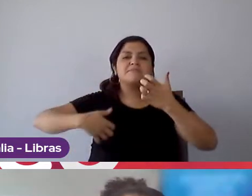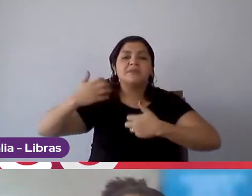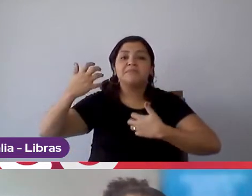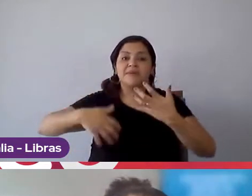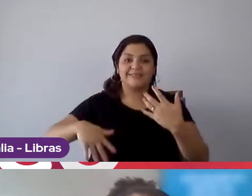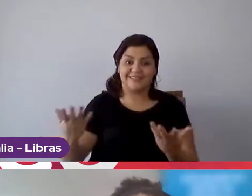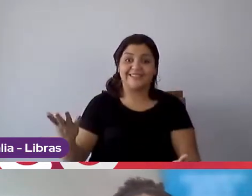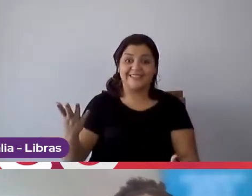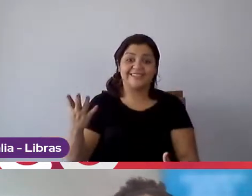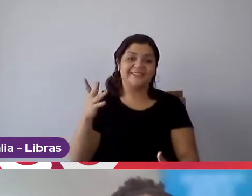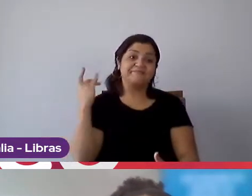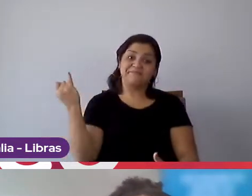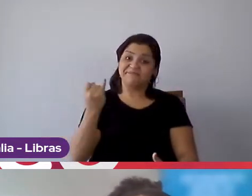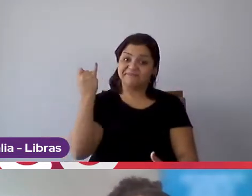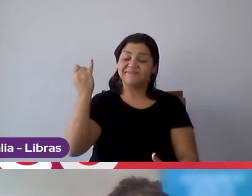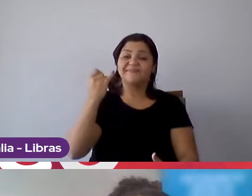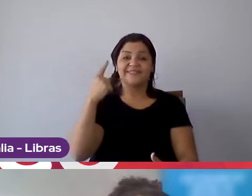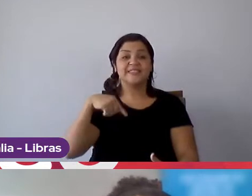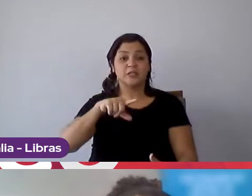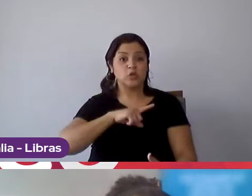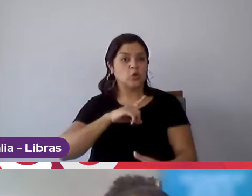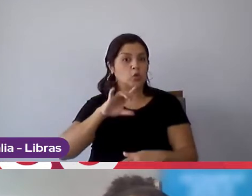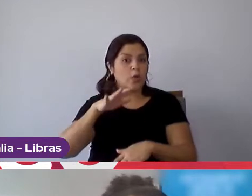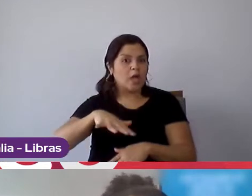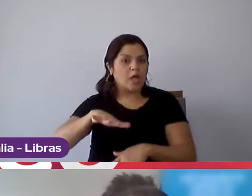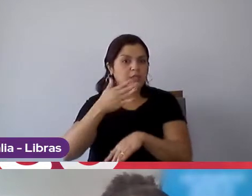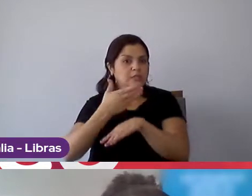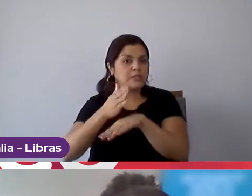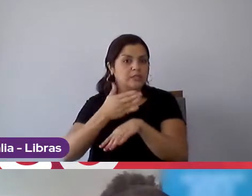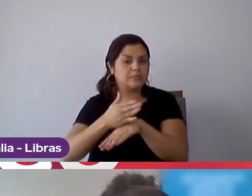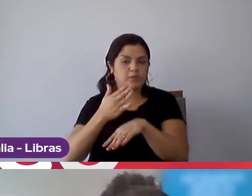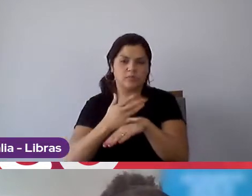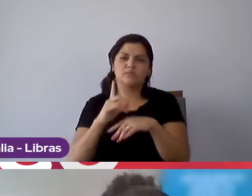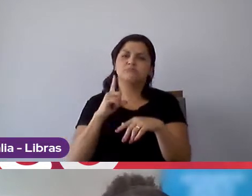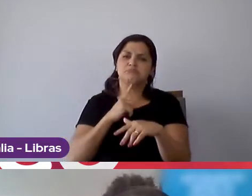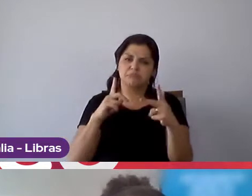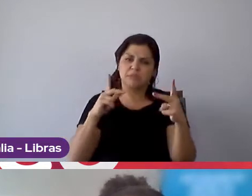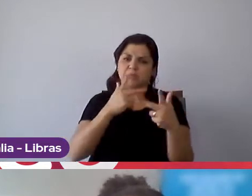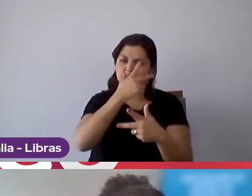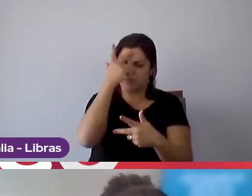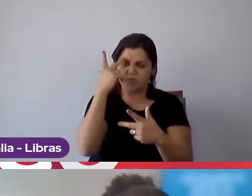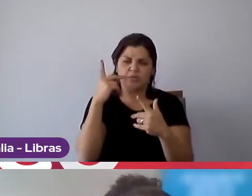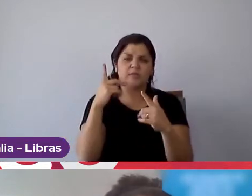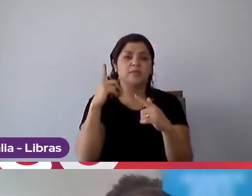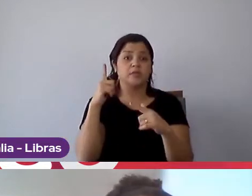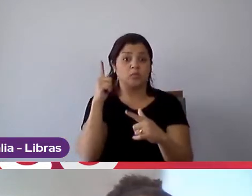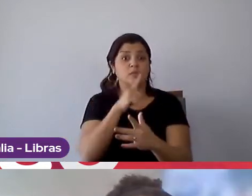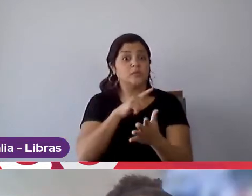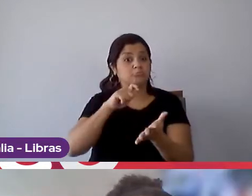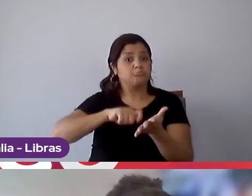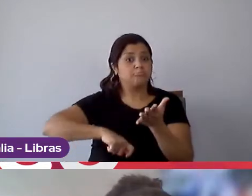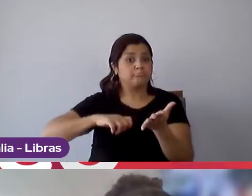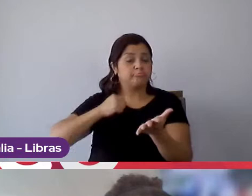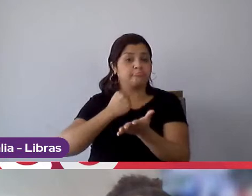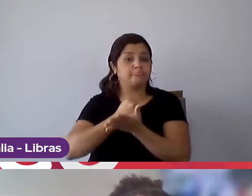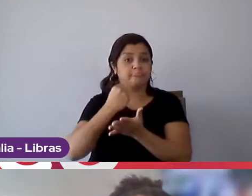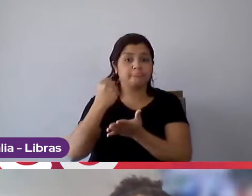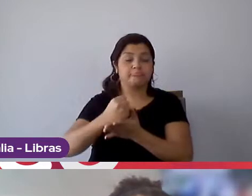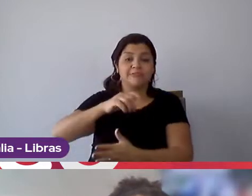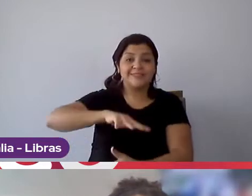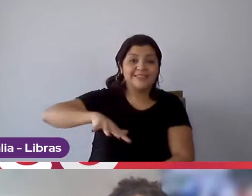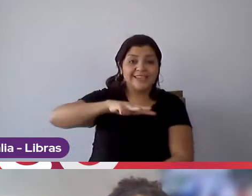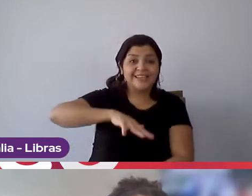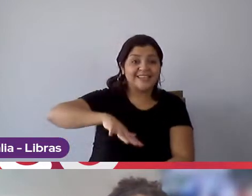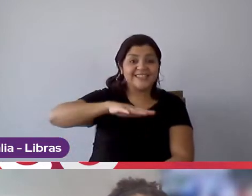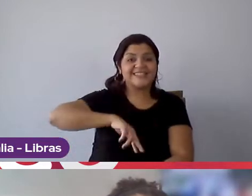E isso não é algo só para estágio, tá, então, tem pessoas que foram efetivadas em áreas diferentes